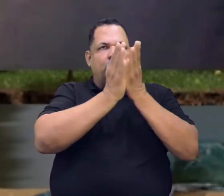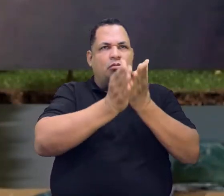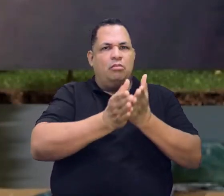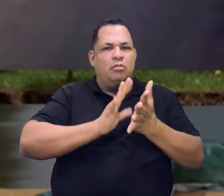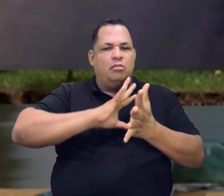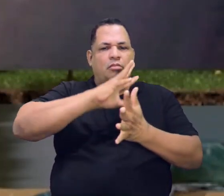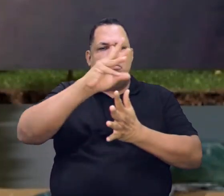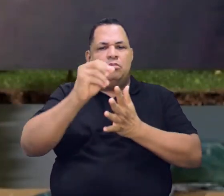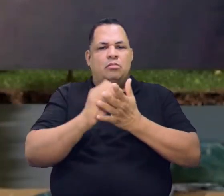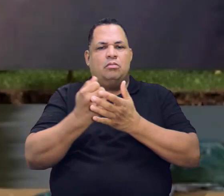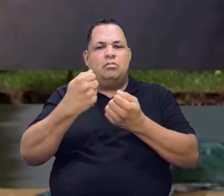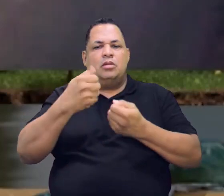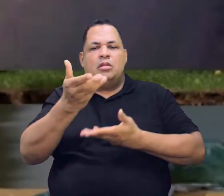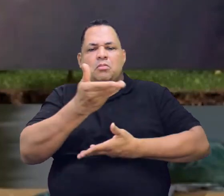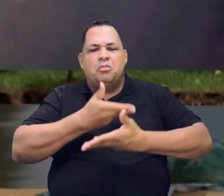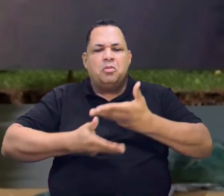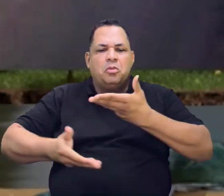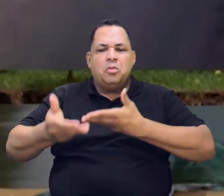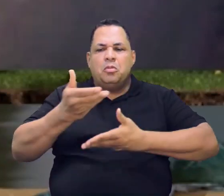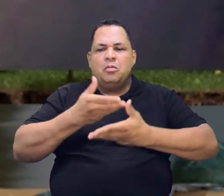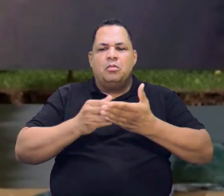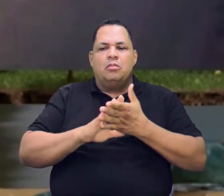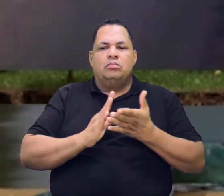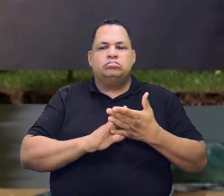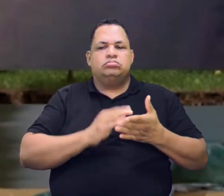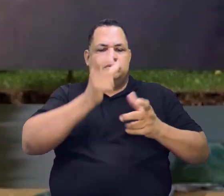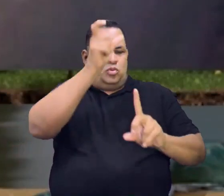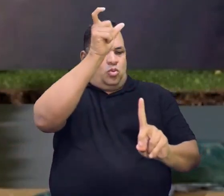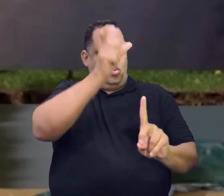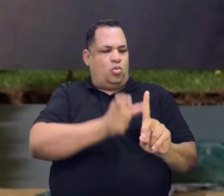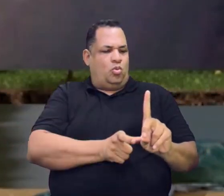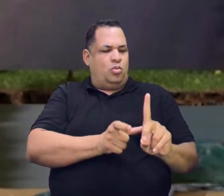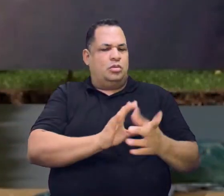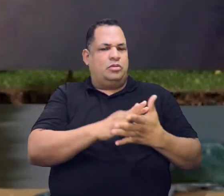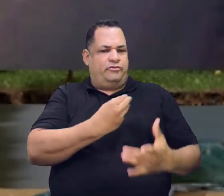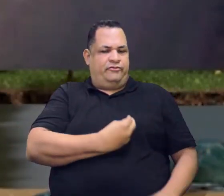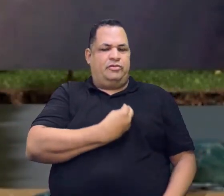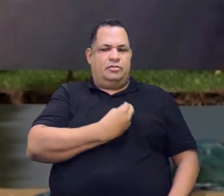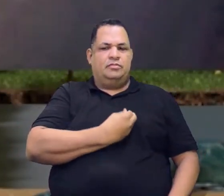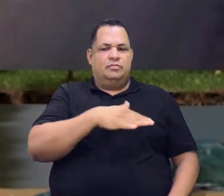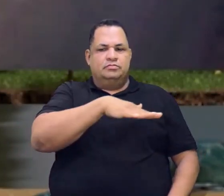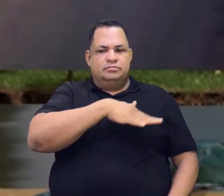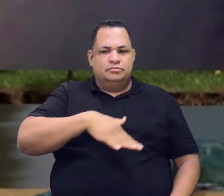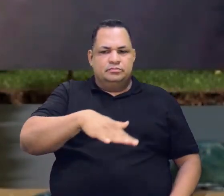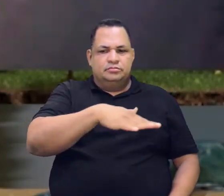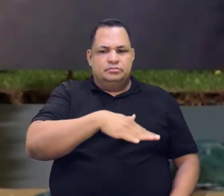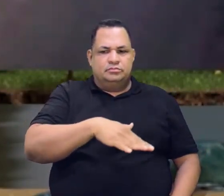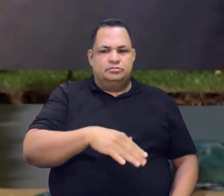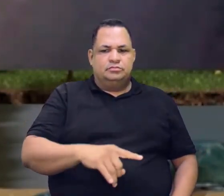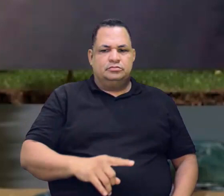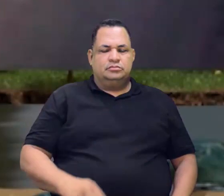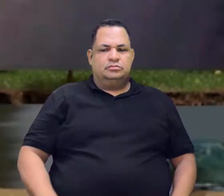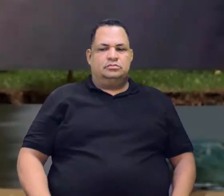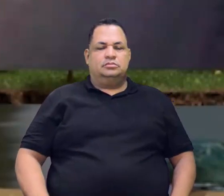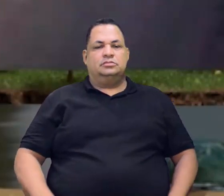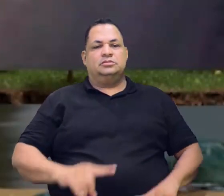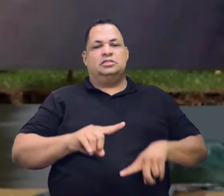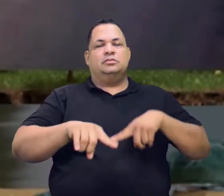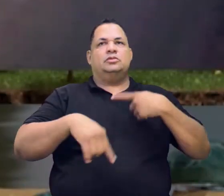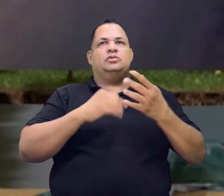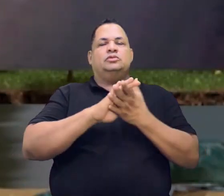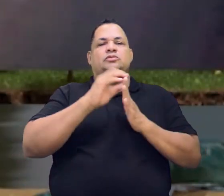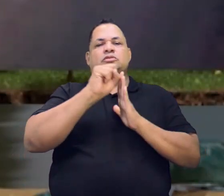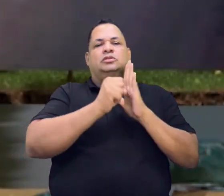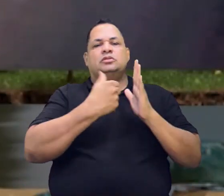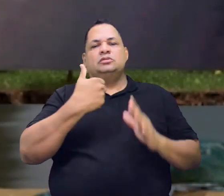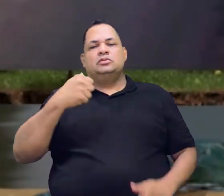amazônicos pra poder negociar diretamente com o caboclo. Mas não é somente isso. No século XVIII, no século